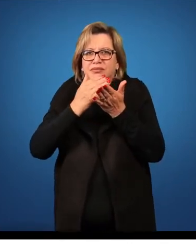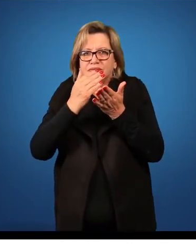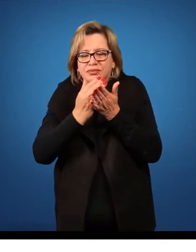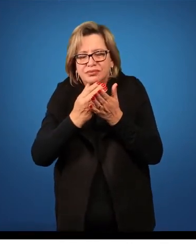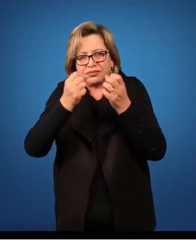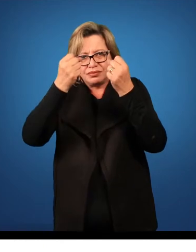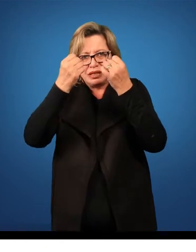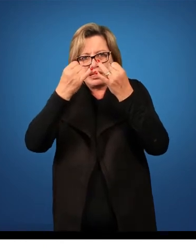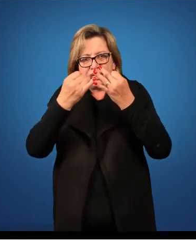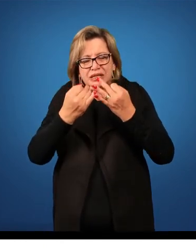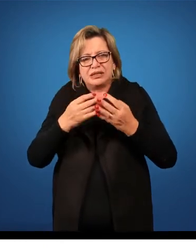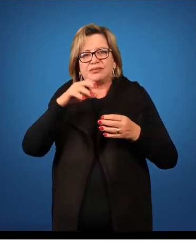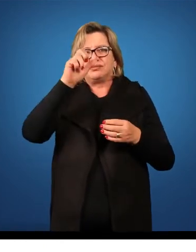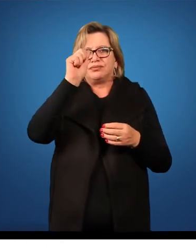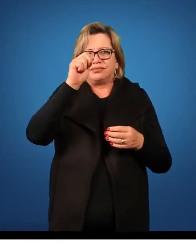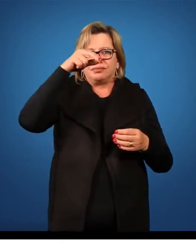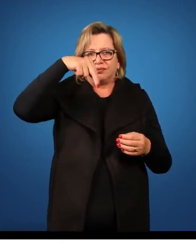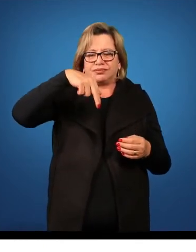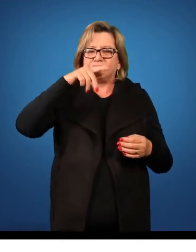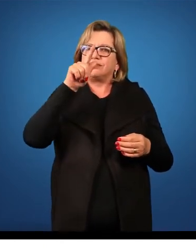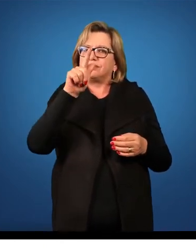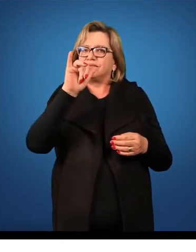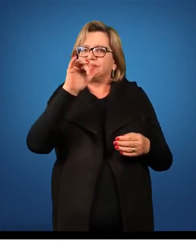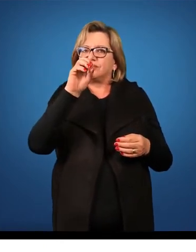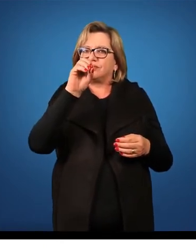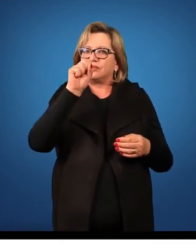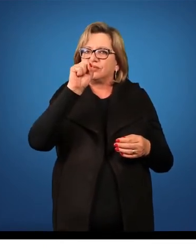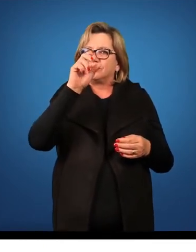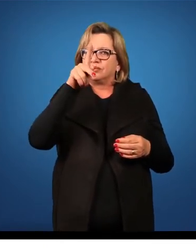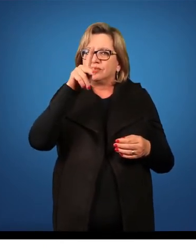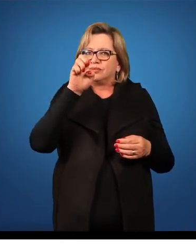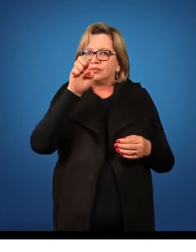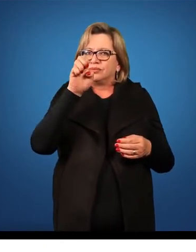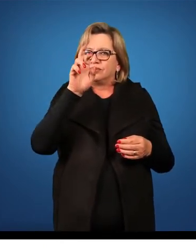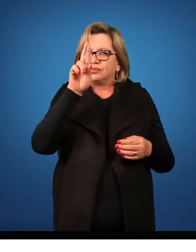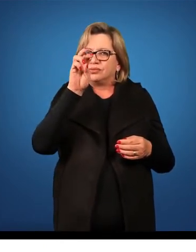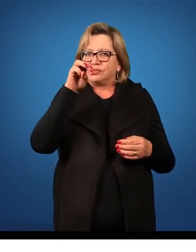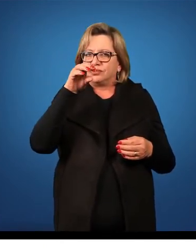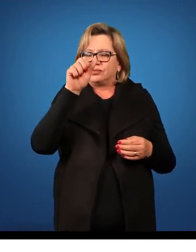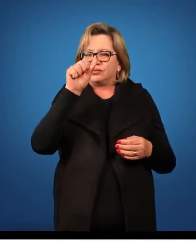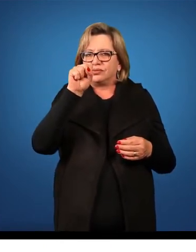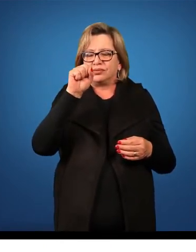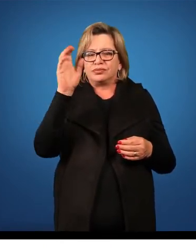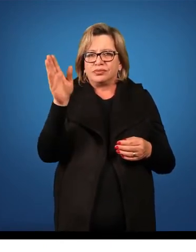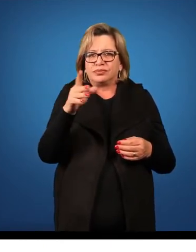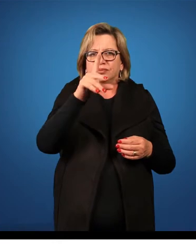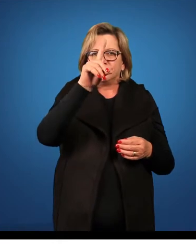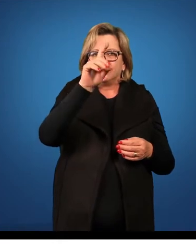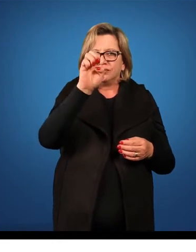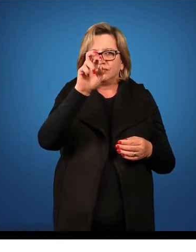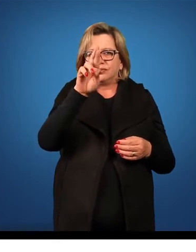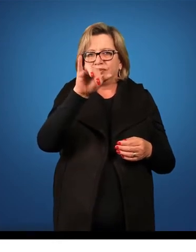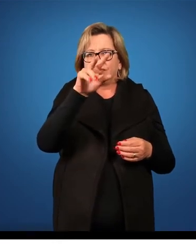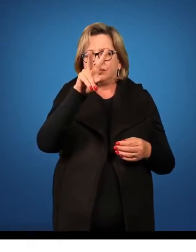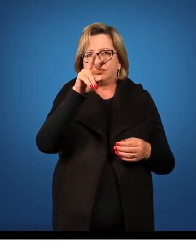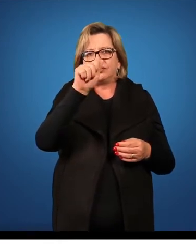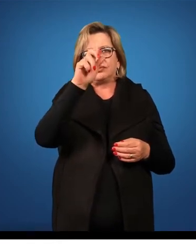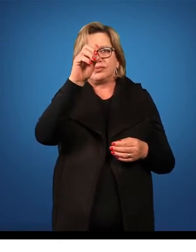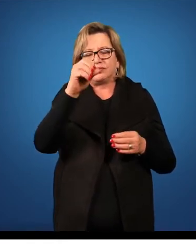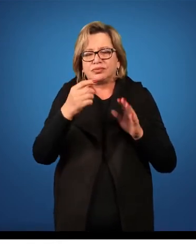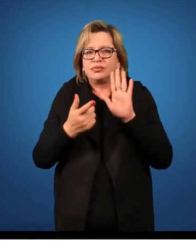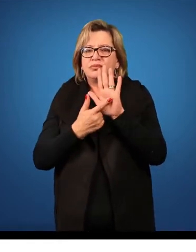derivado das angiospermas, o clado mais derivado, que é o das asterídeas, aqui está um exemplo da ordem